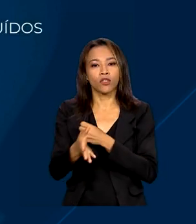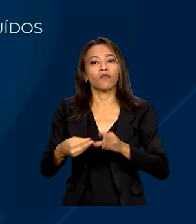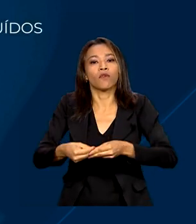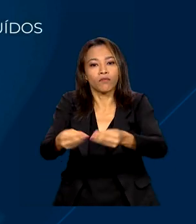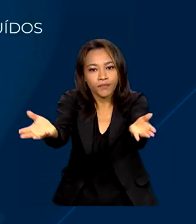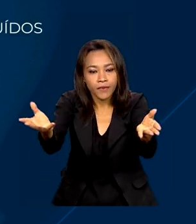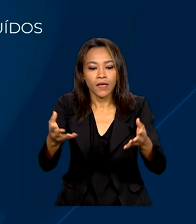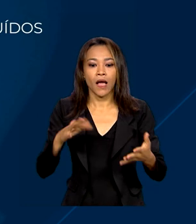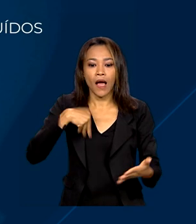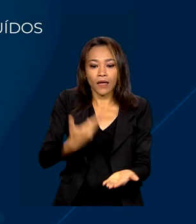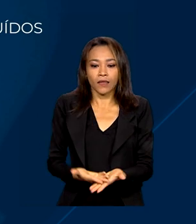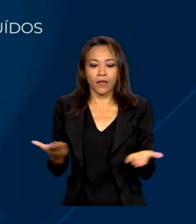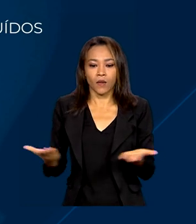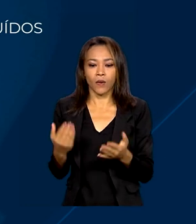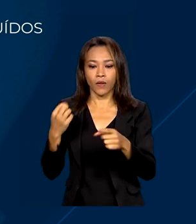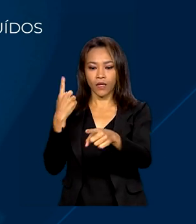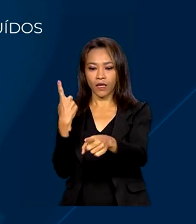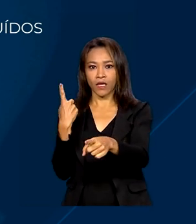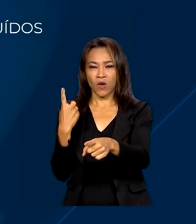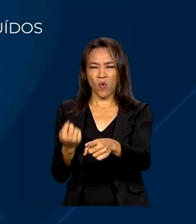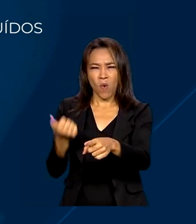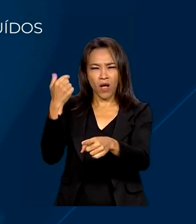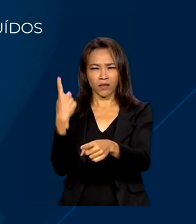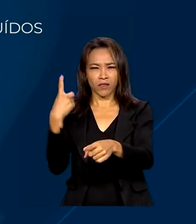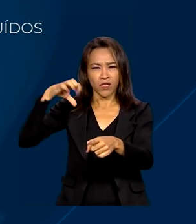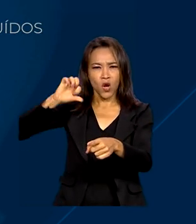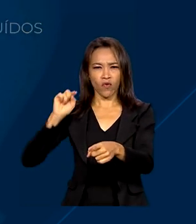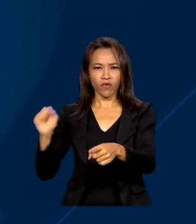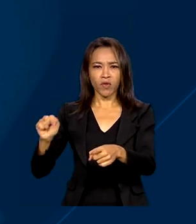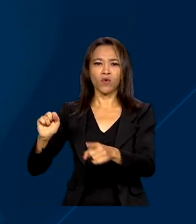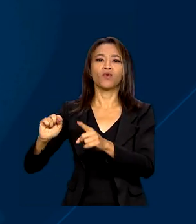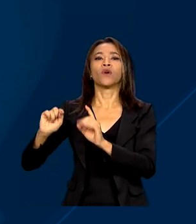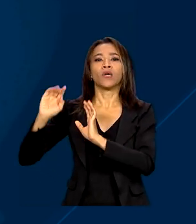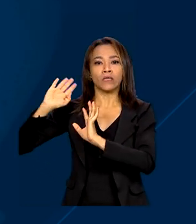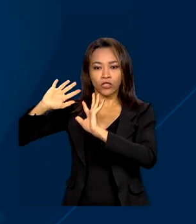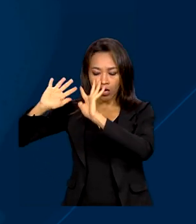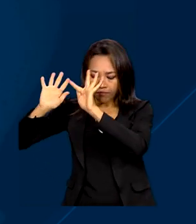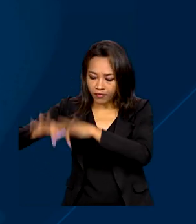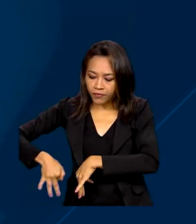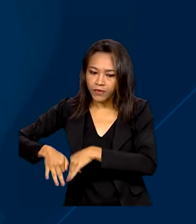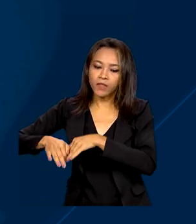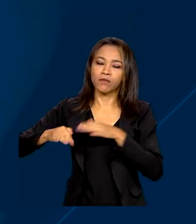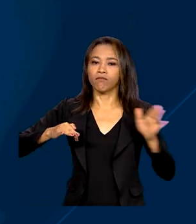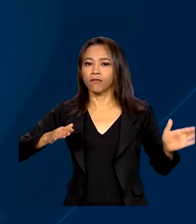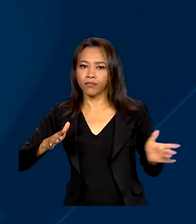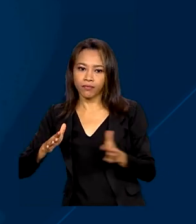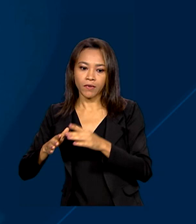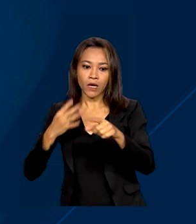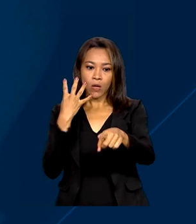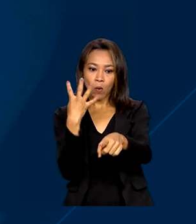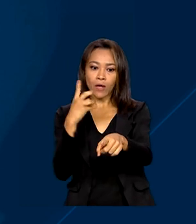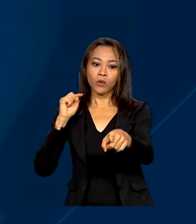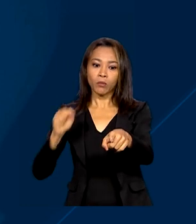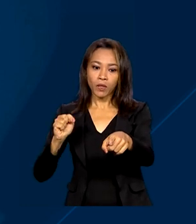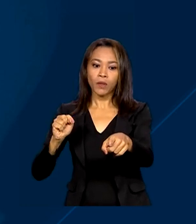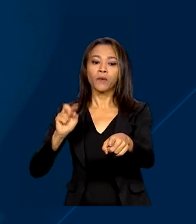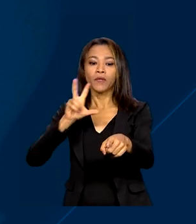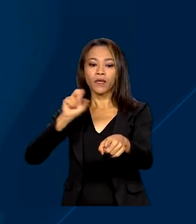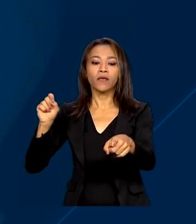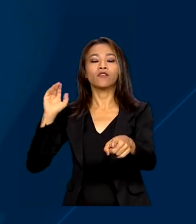agora, quase 19 mil inquéritos já foram concluídos, 4.500 agressores foram presos,